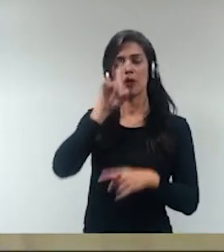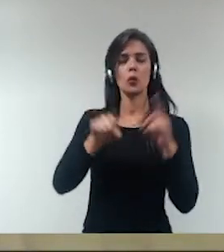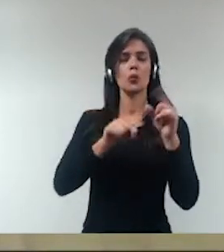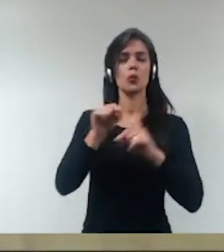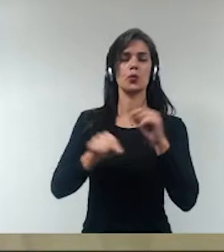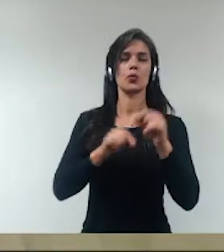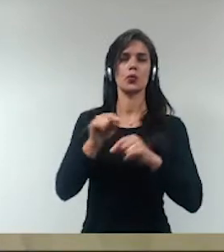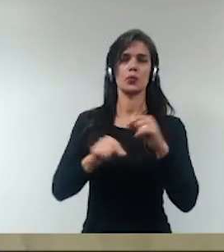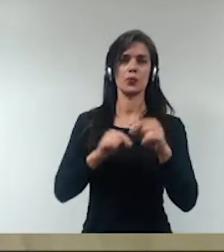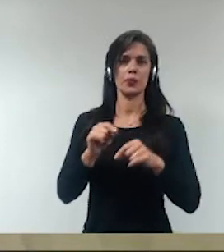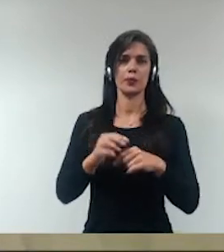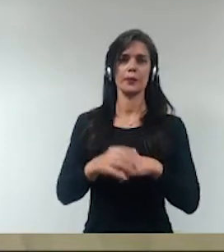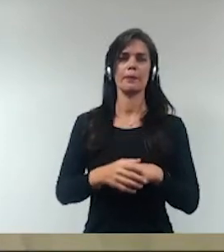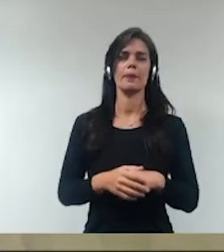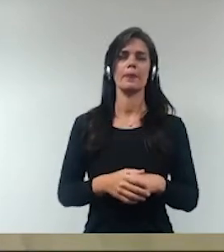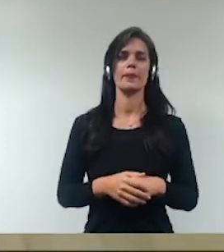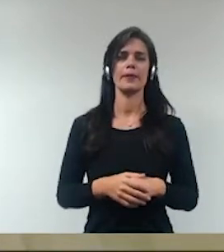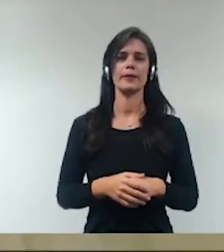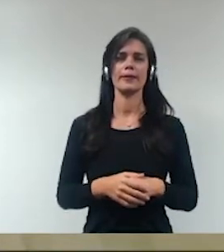São,